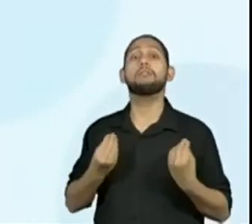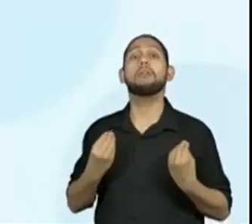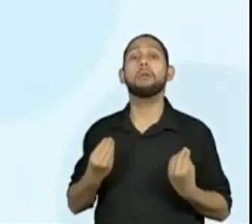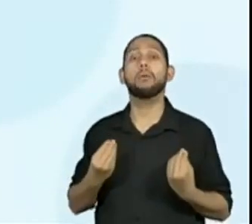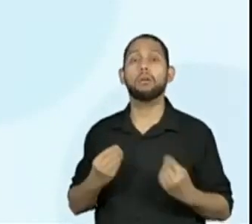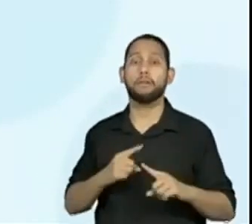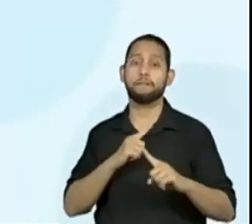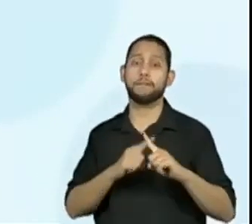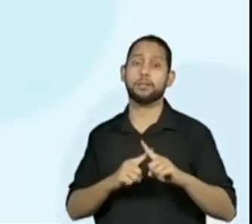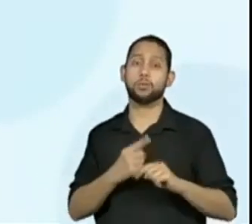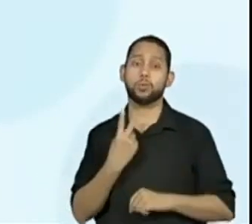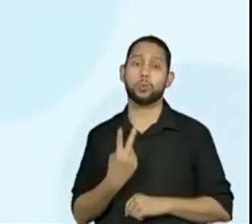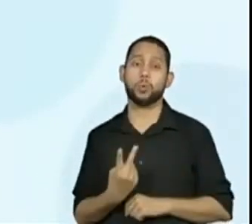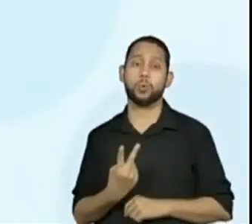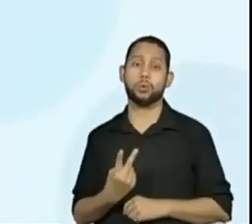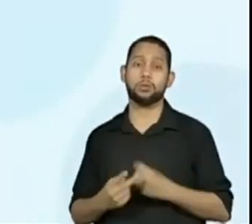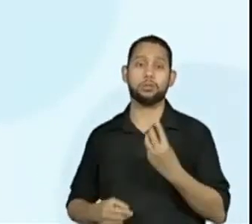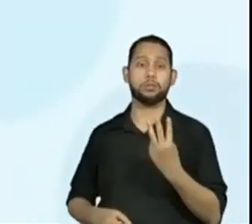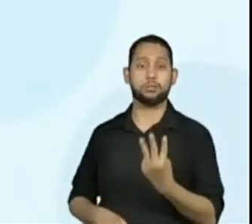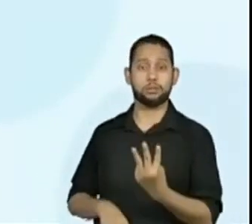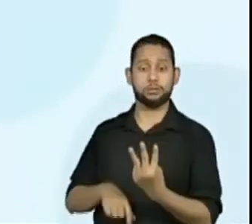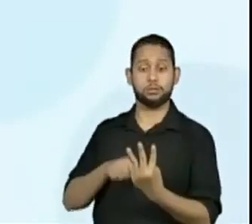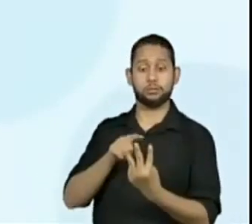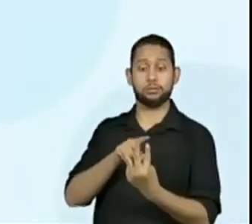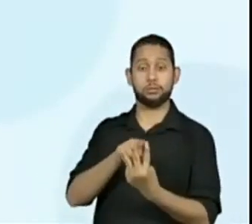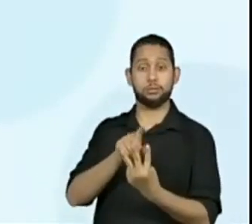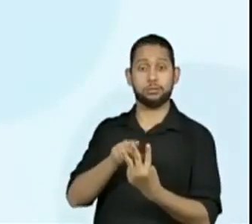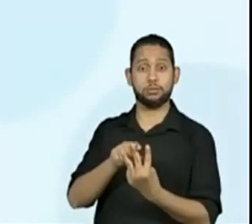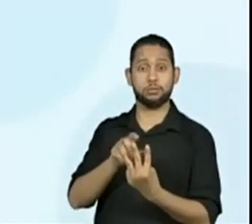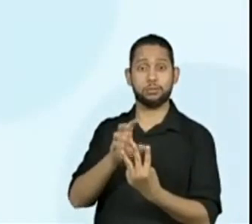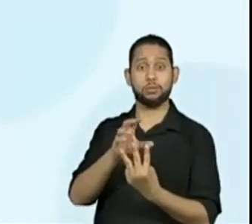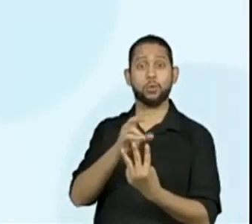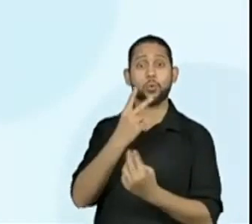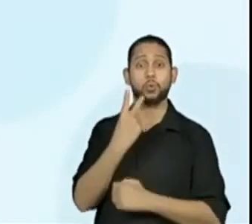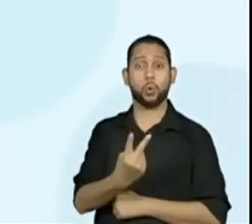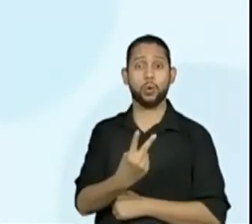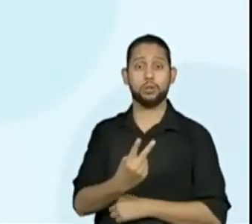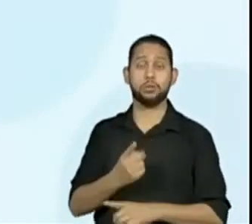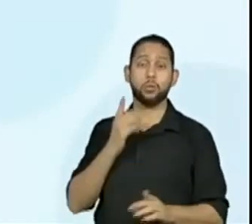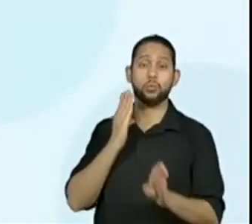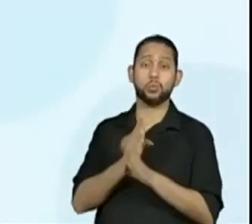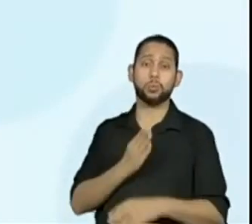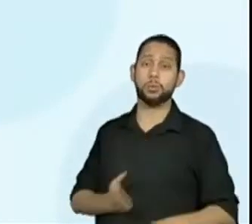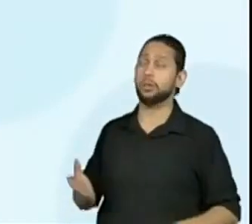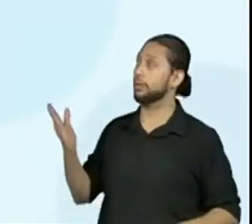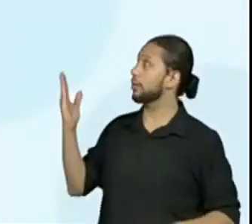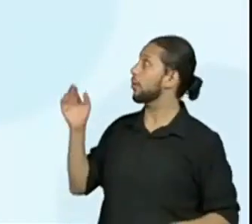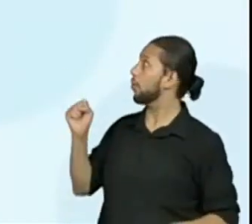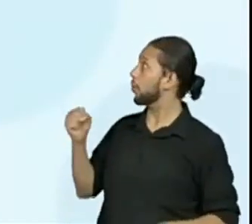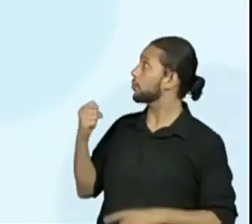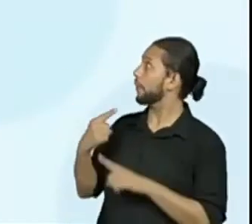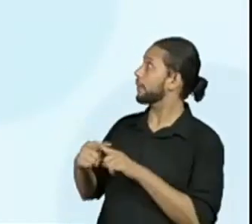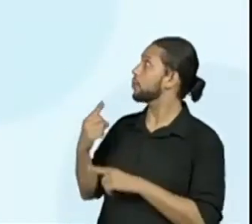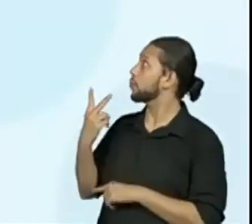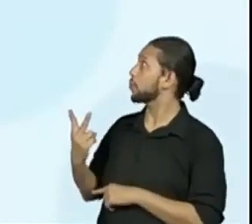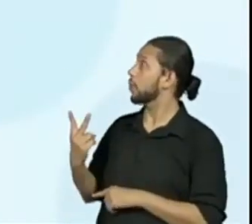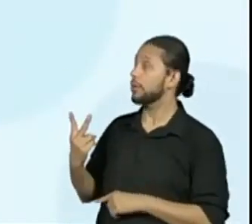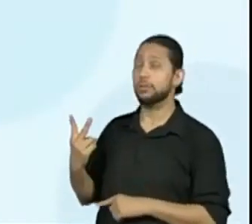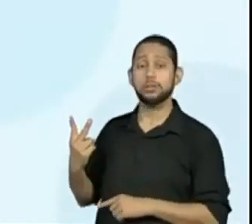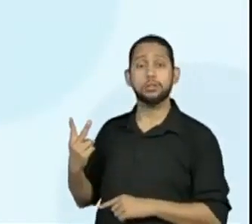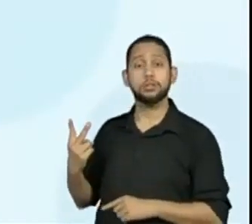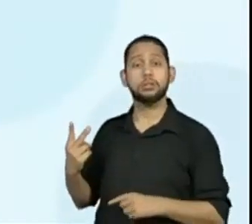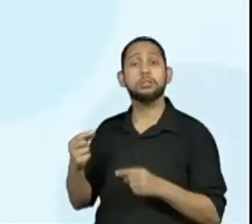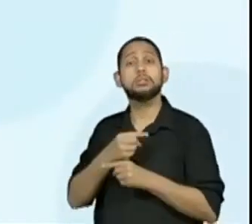8 vezes 2. E aí eu descubro que o dobro é 16. Eu dividi os